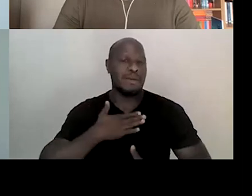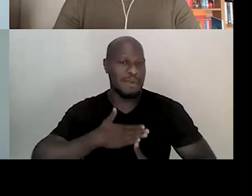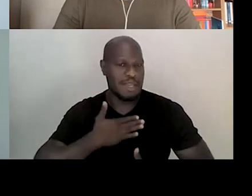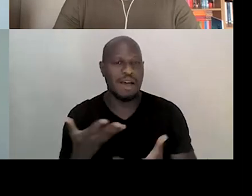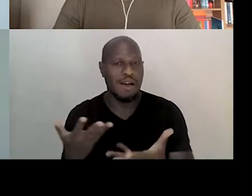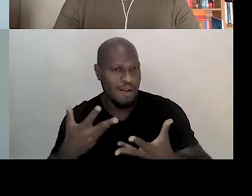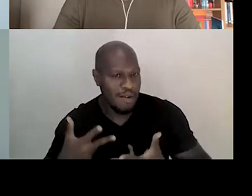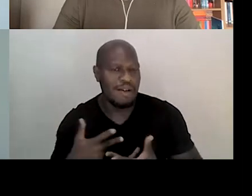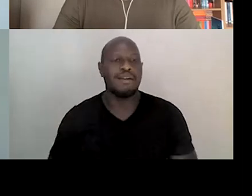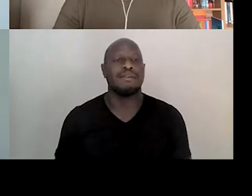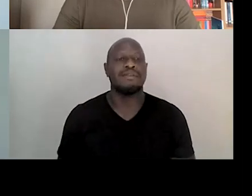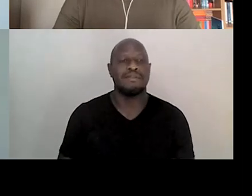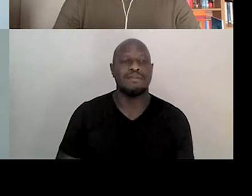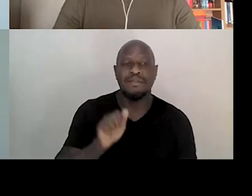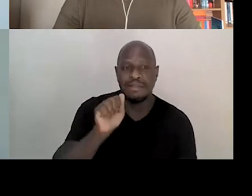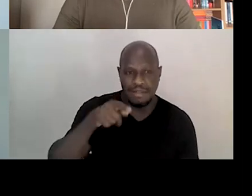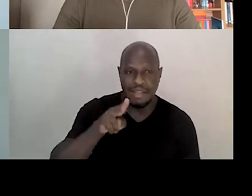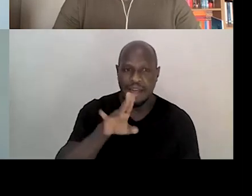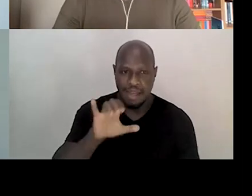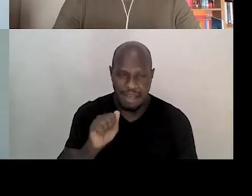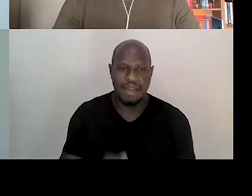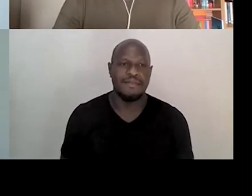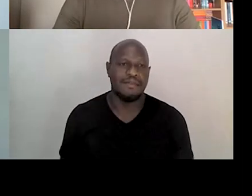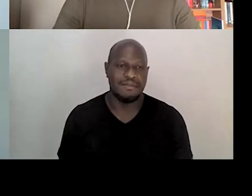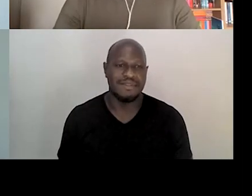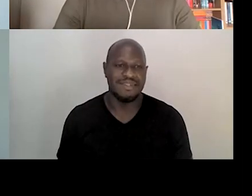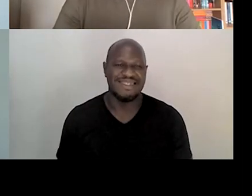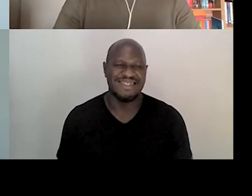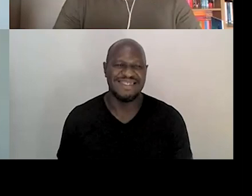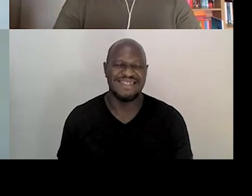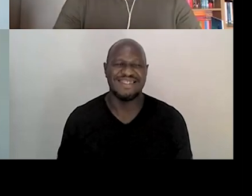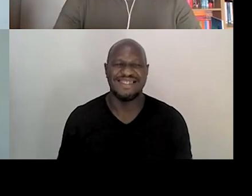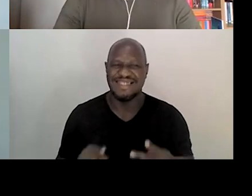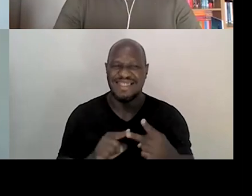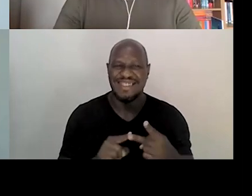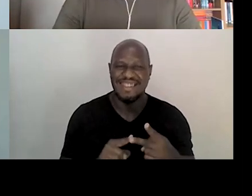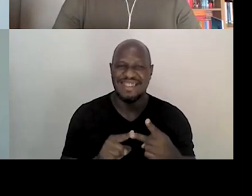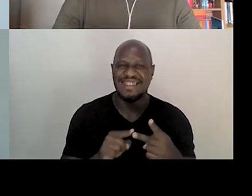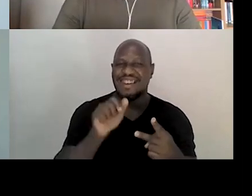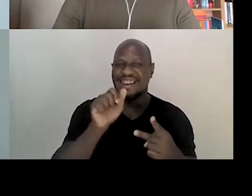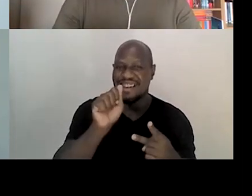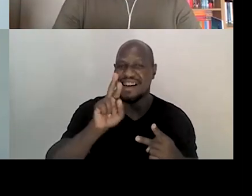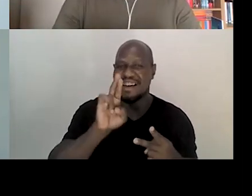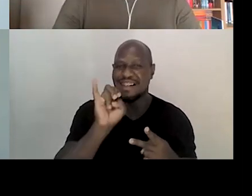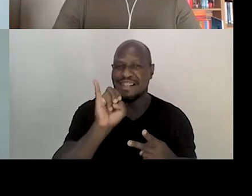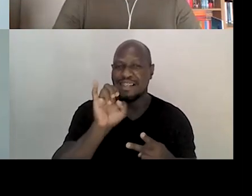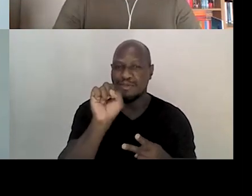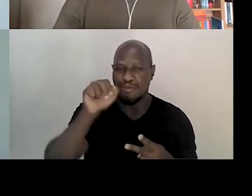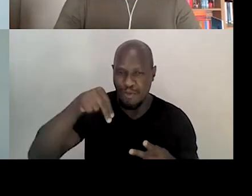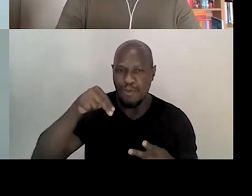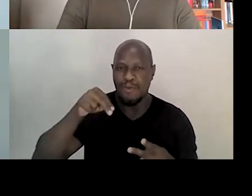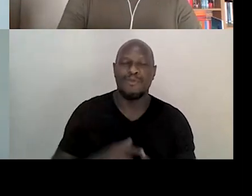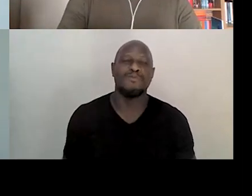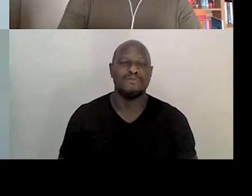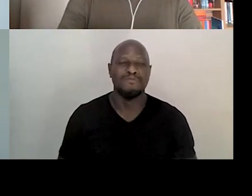Andréa Maceira, que a linda, gente. A Arilon Lopes, aí